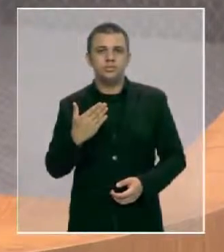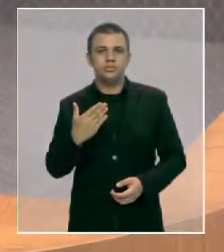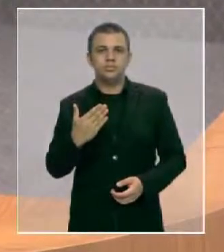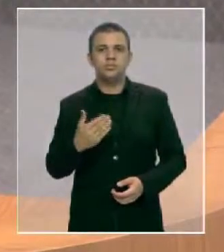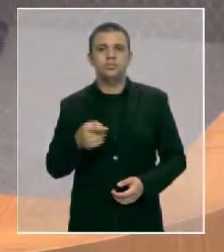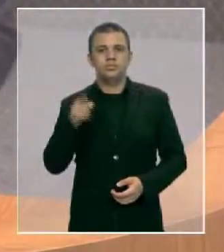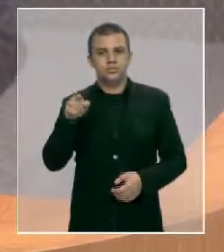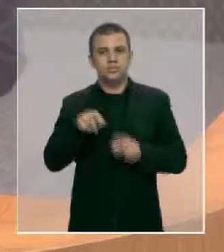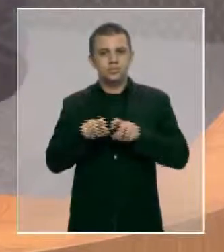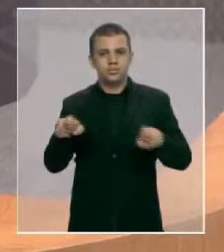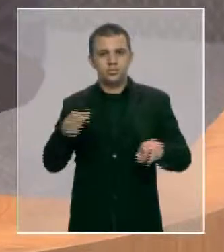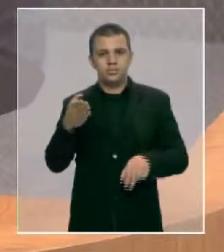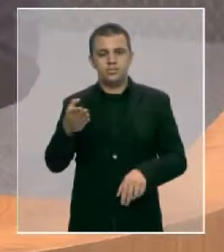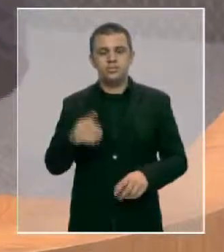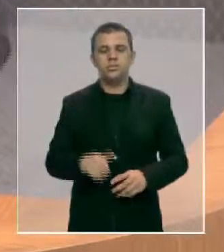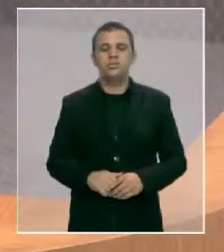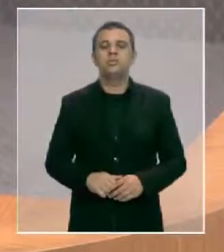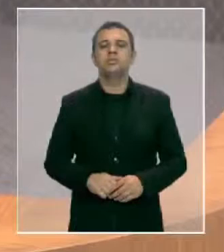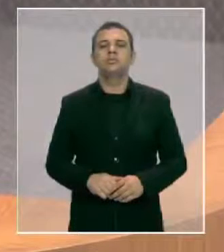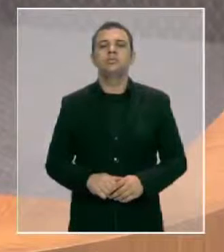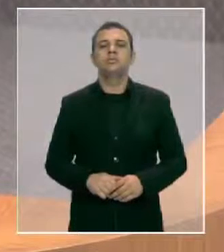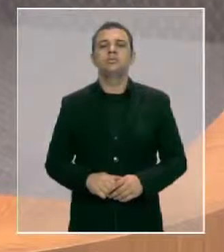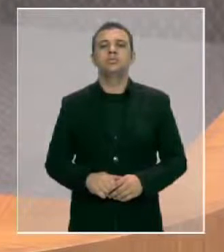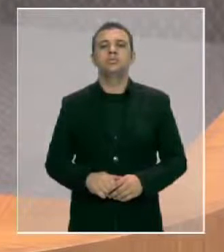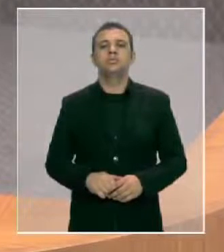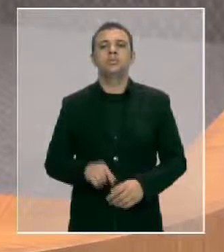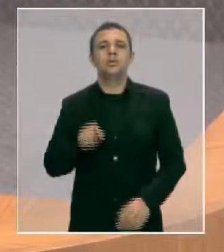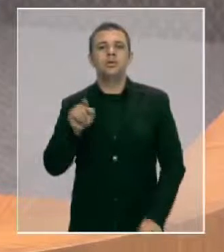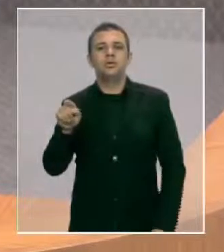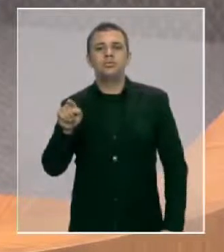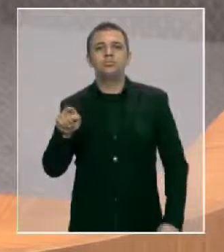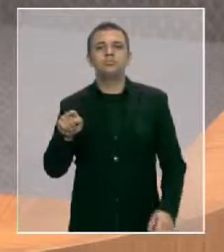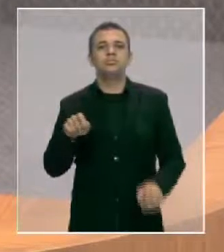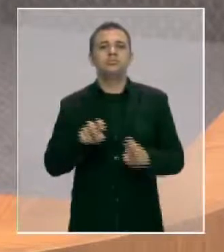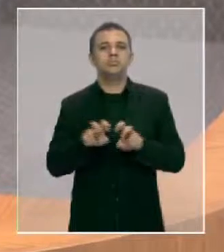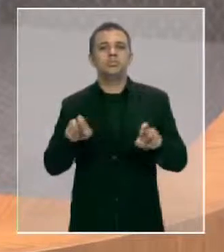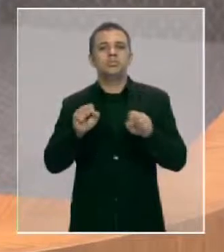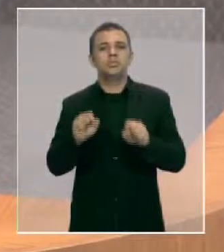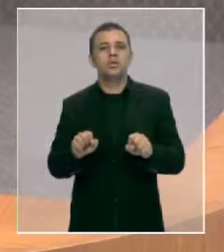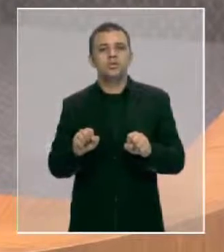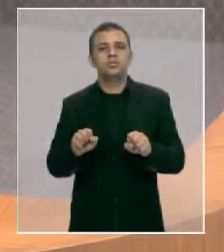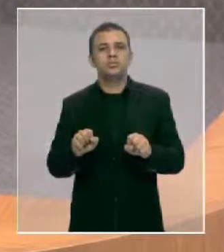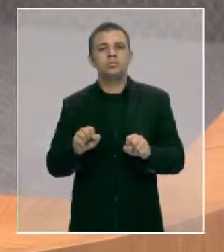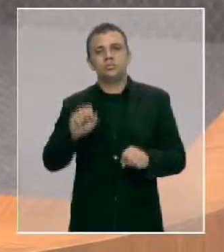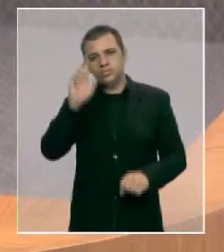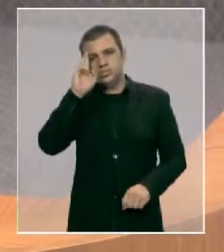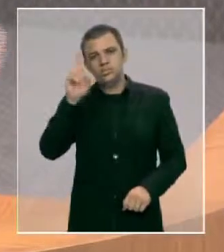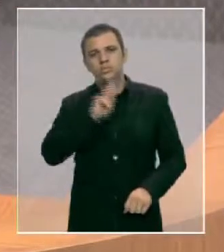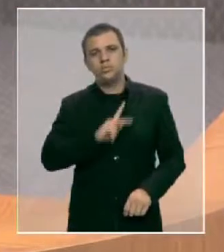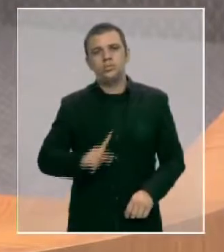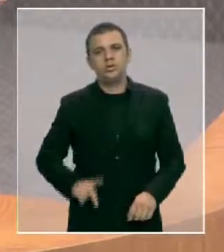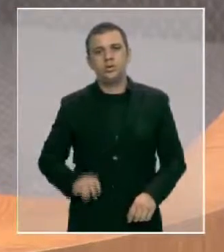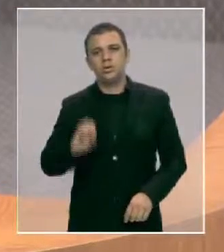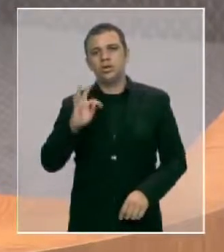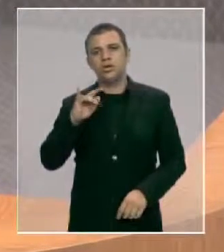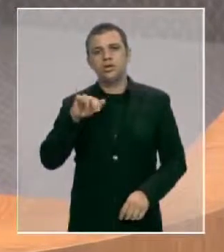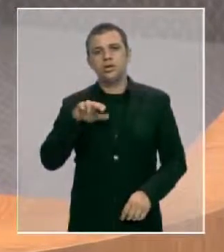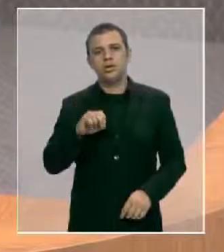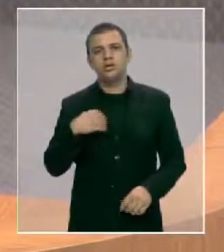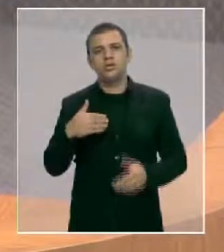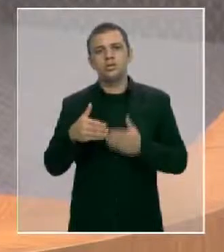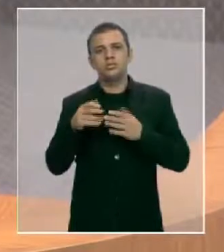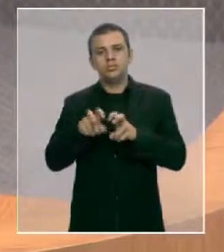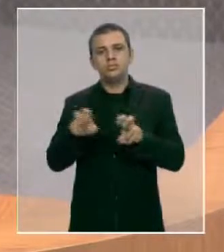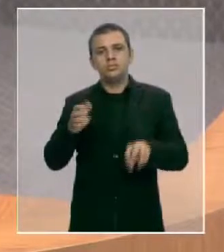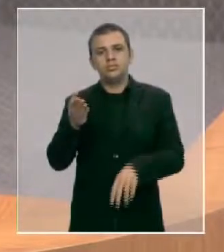mesa para que, senhor presidente Otelino, gostaria de fazer uma solicitação